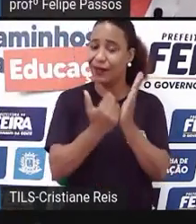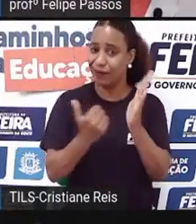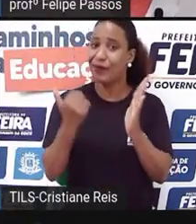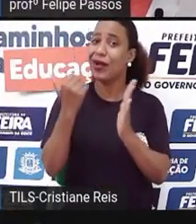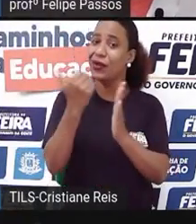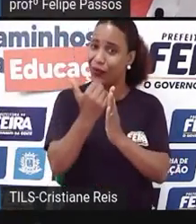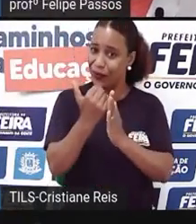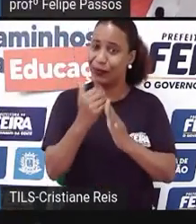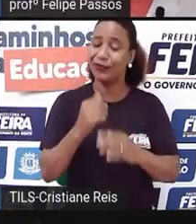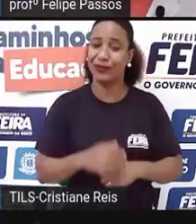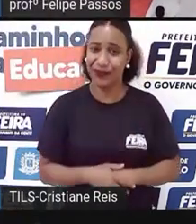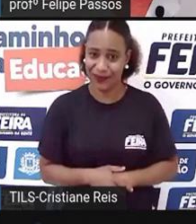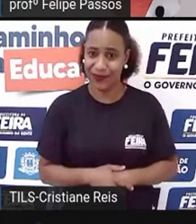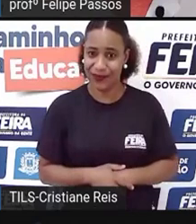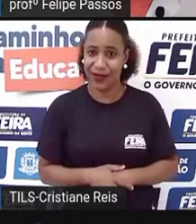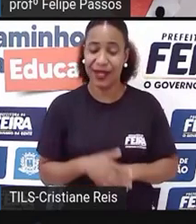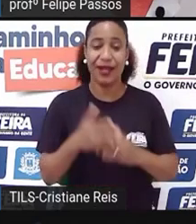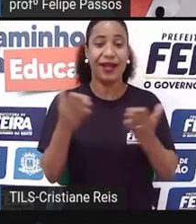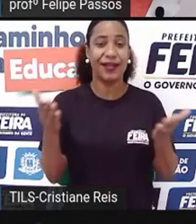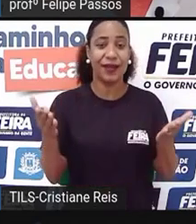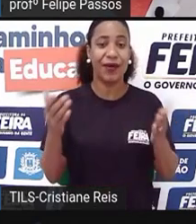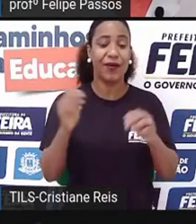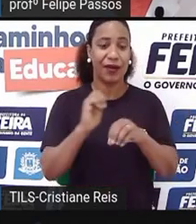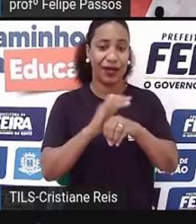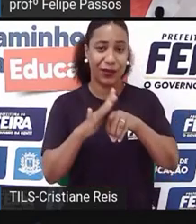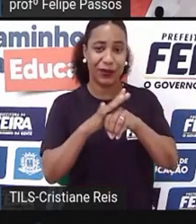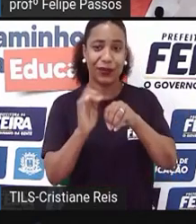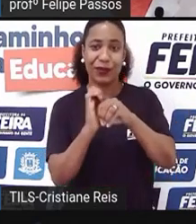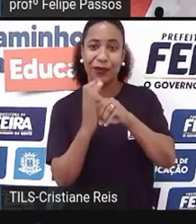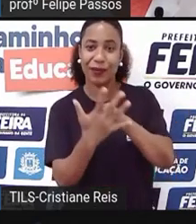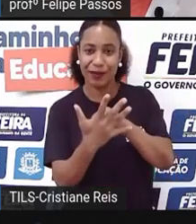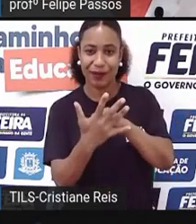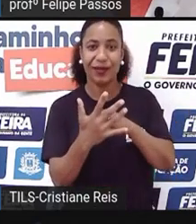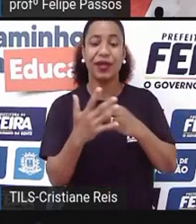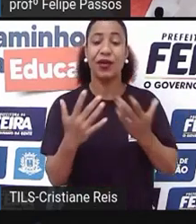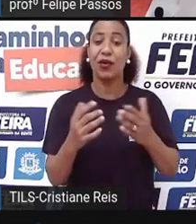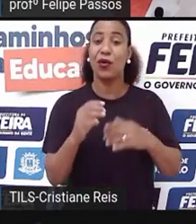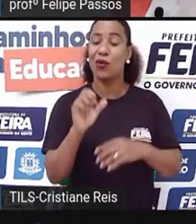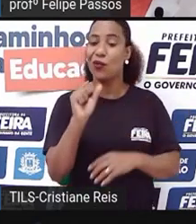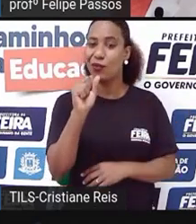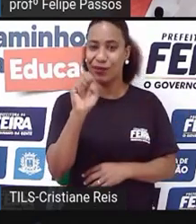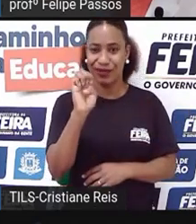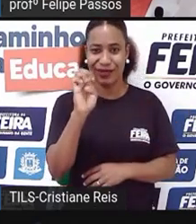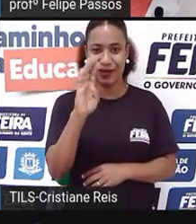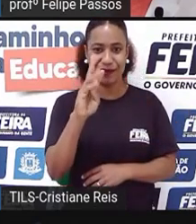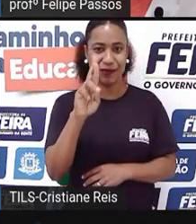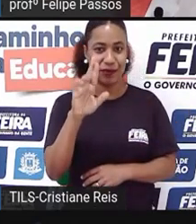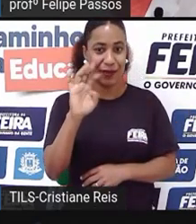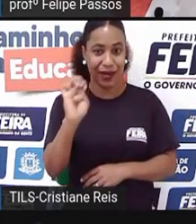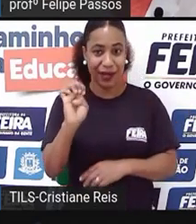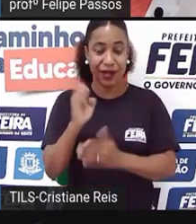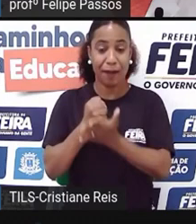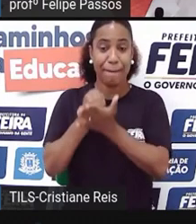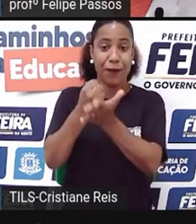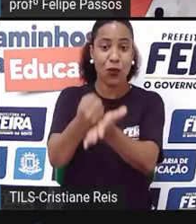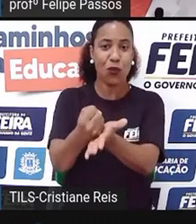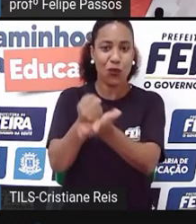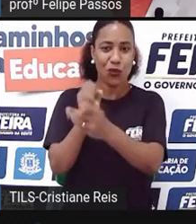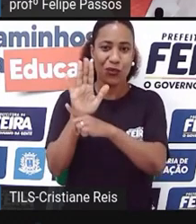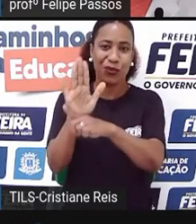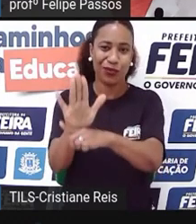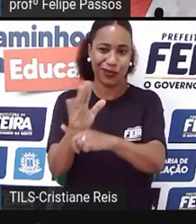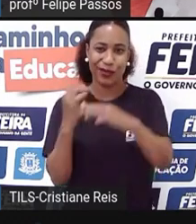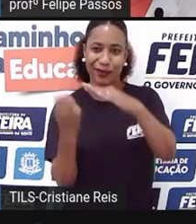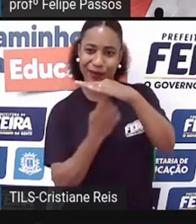de atendimento à distância a muitos empresários e também a muitos empreendedores. Quando nós falamos empreendedores, são aquelas